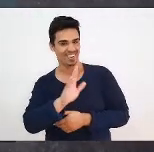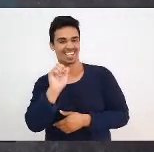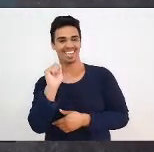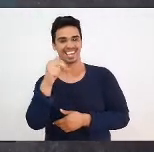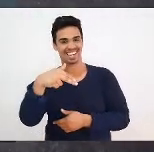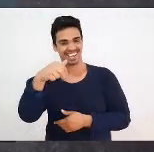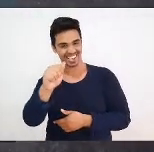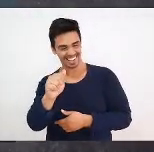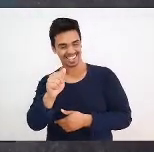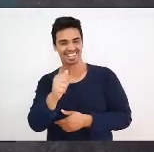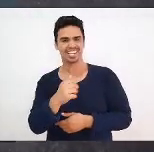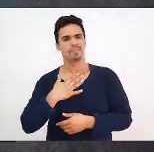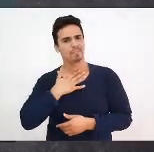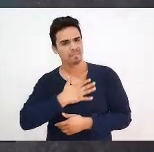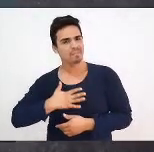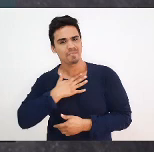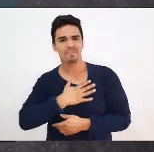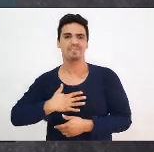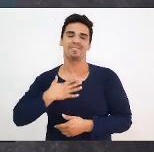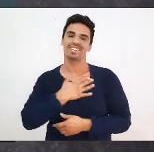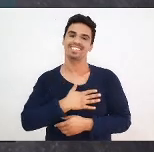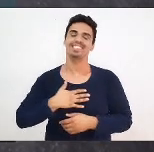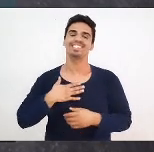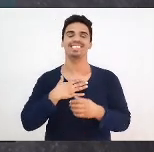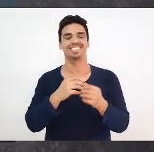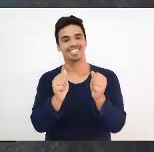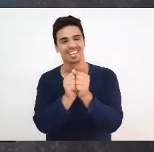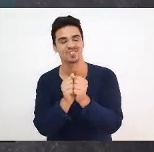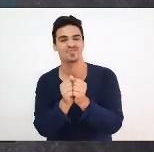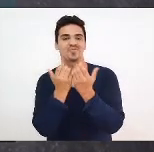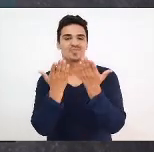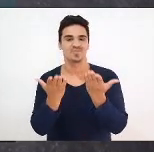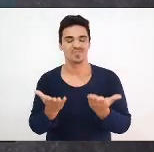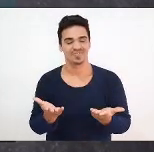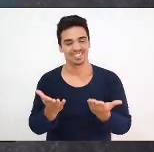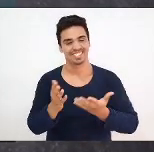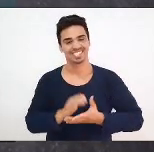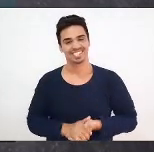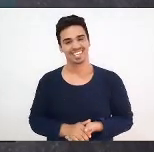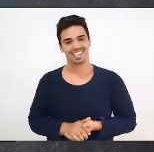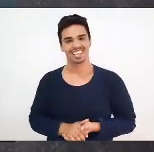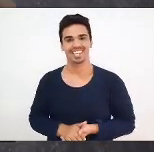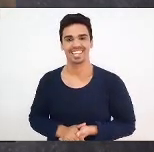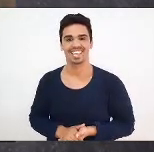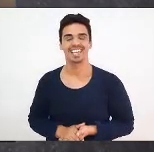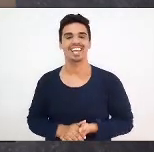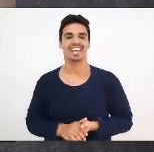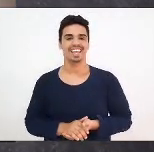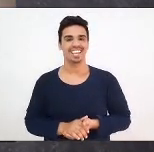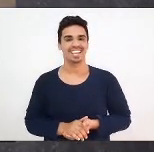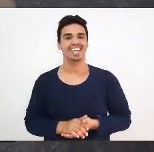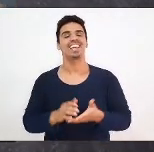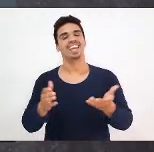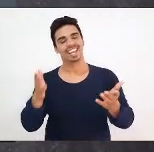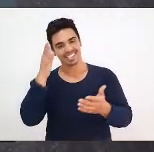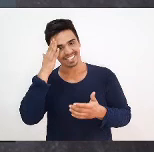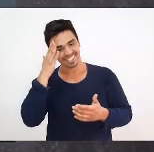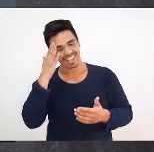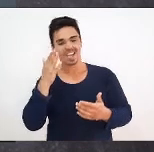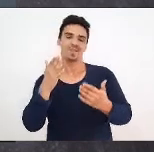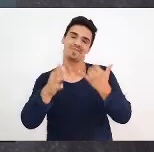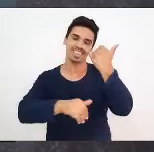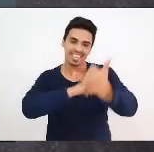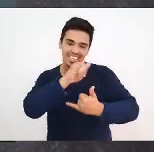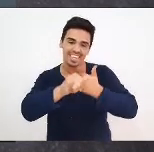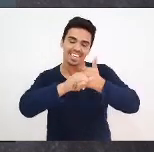prazer estar com você, ao menos, desta maneira remota, mas estamos